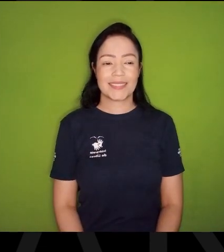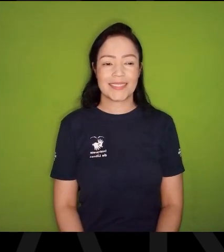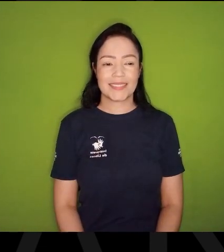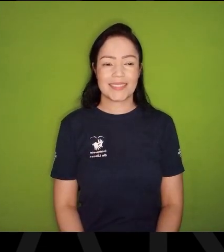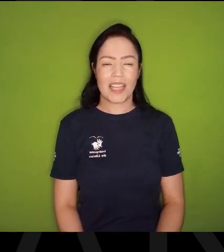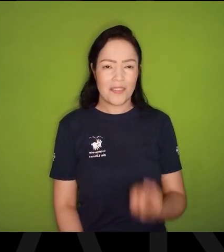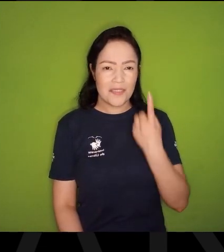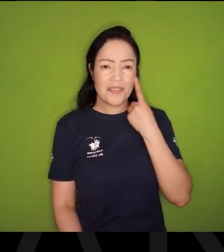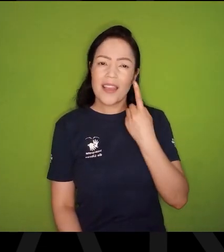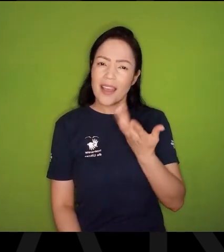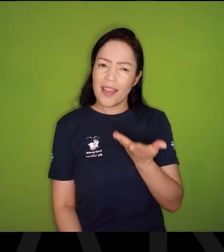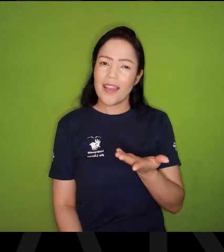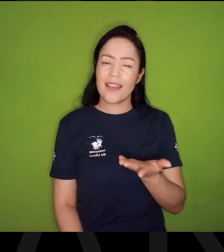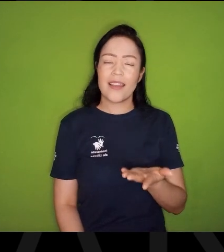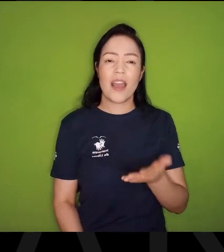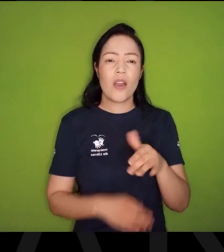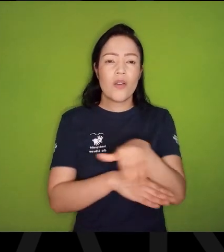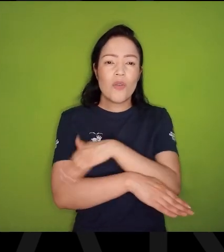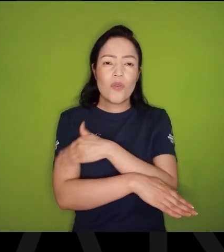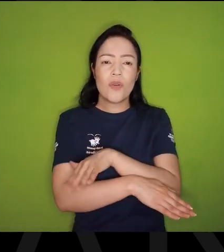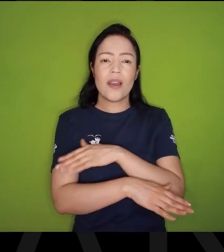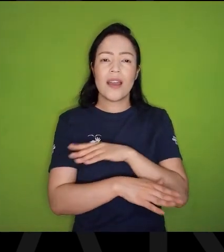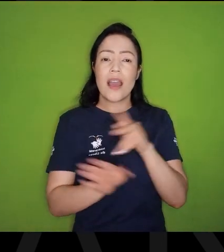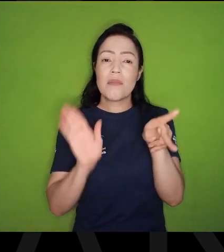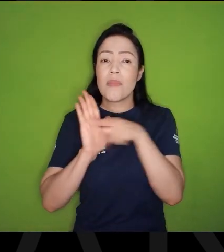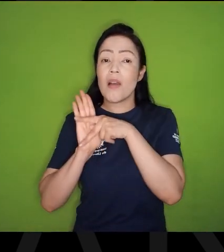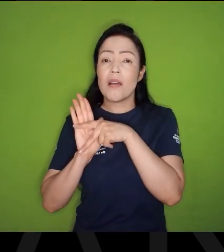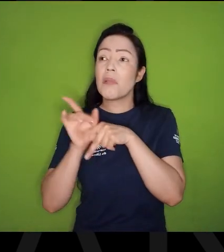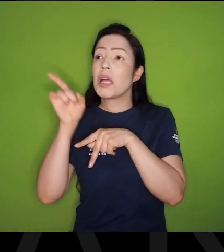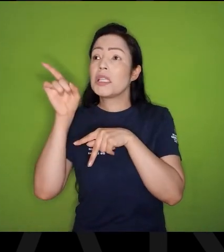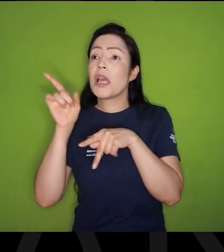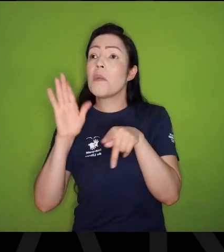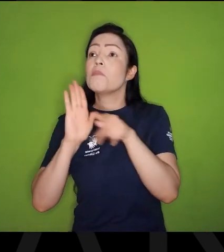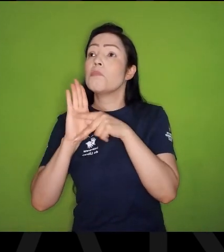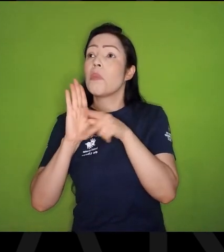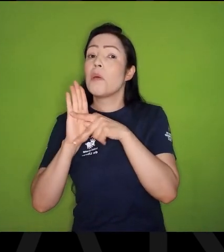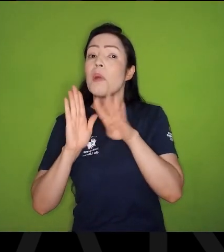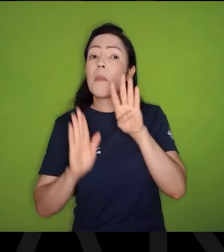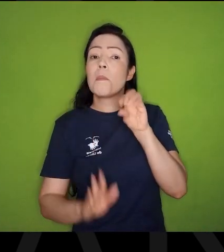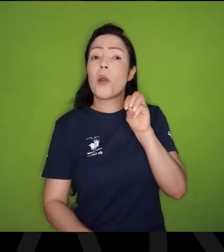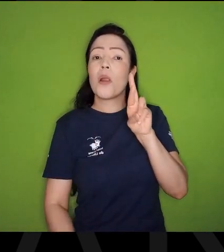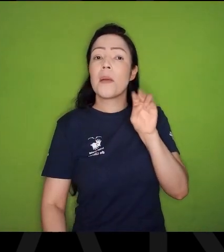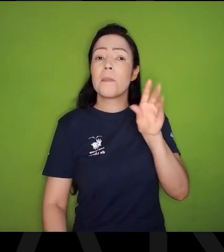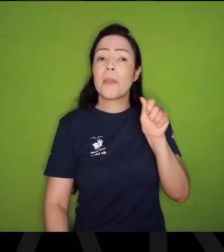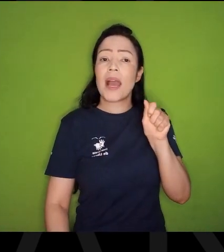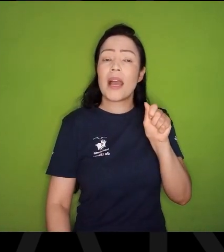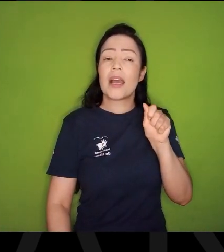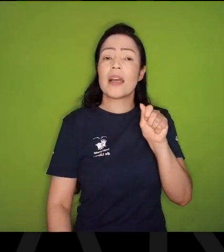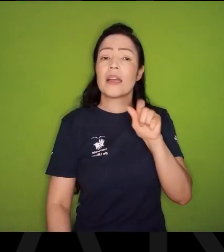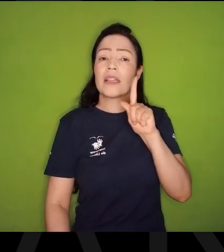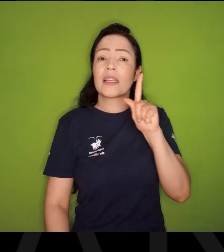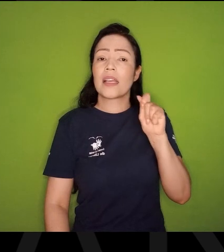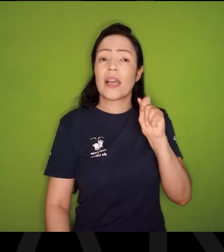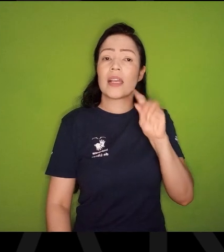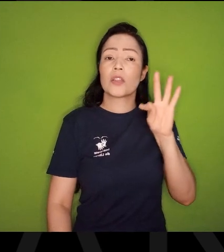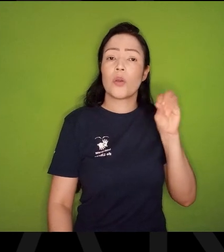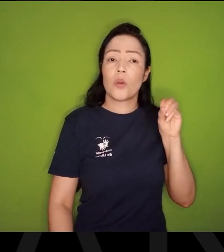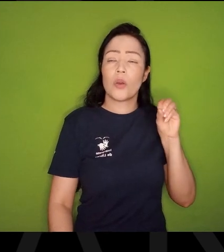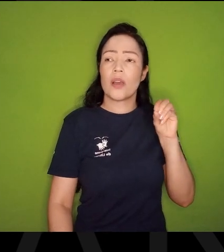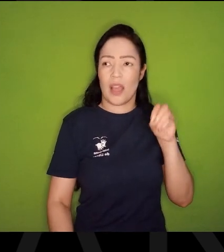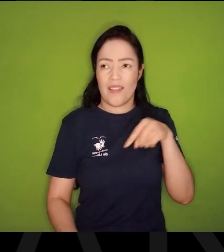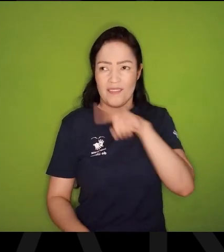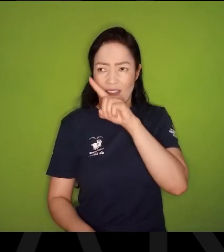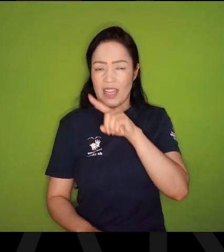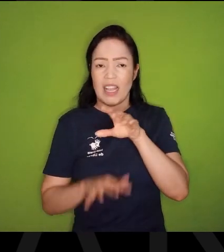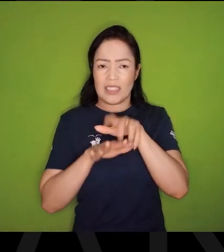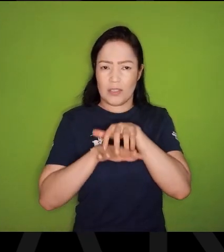Você vê como são as coisas, As ruas viram patrimônio, Aquela esquina é do Borba Gato, Aí você diz assim, Ó, Vai ali em Santa